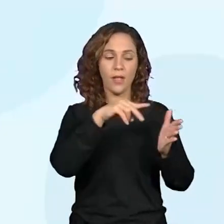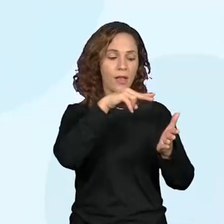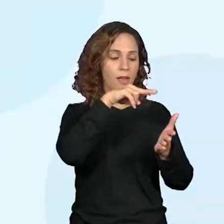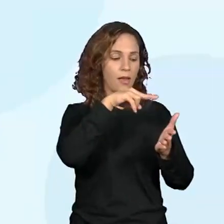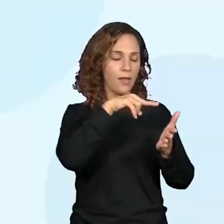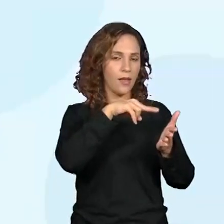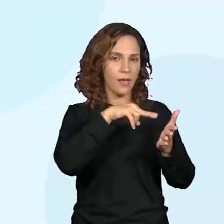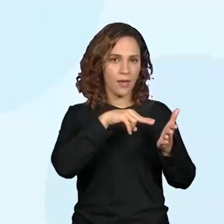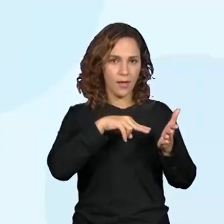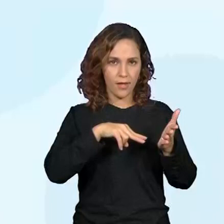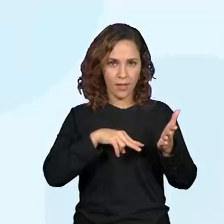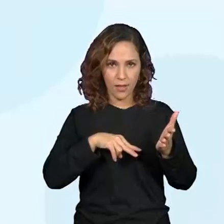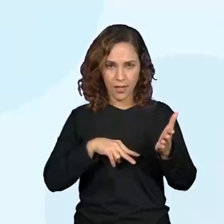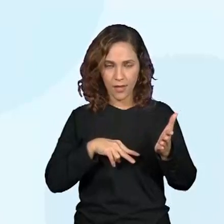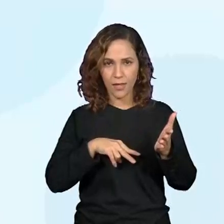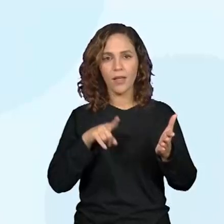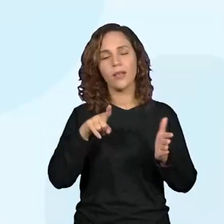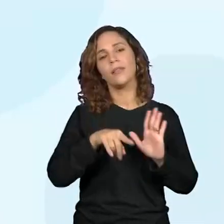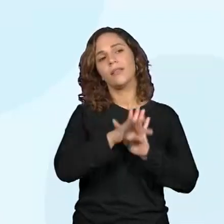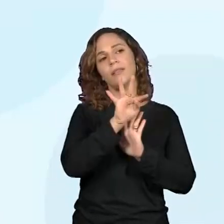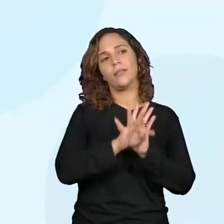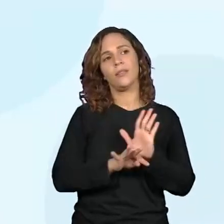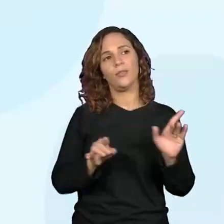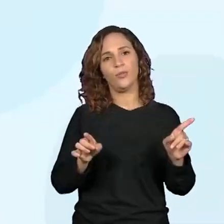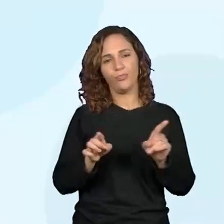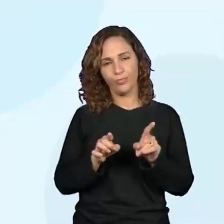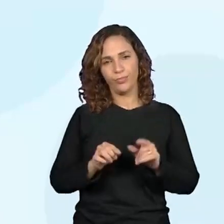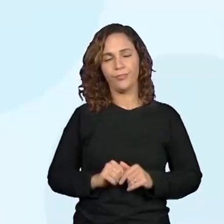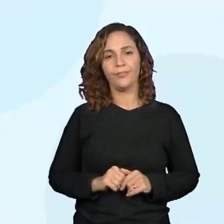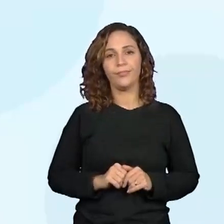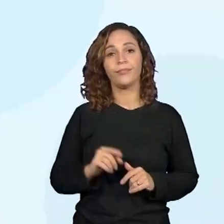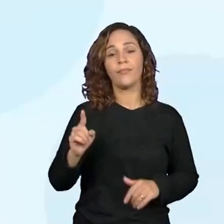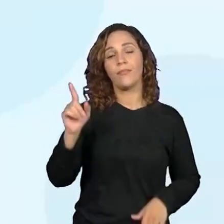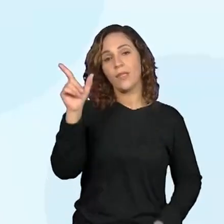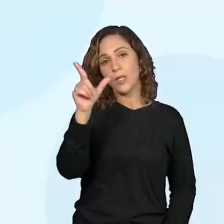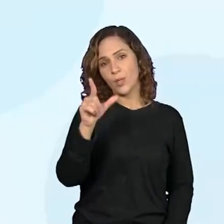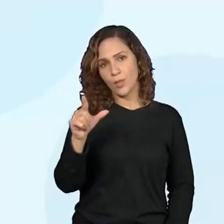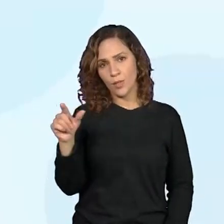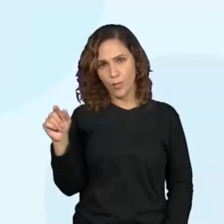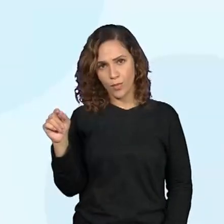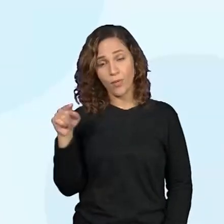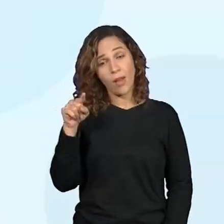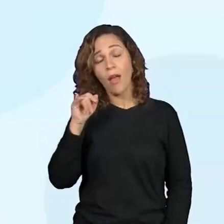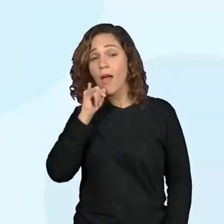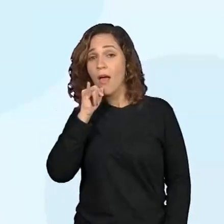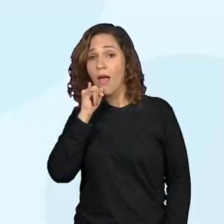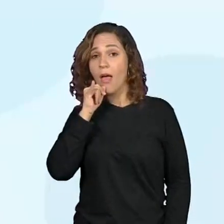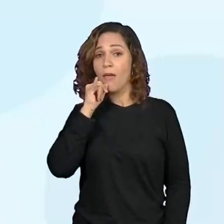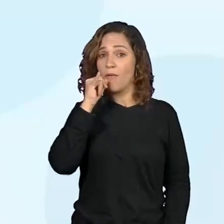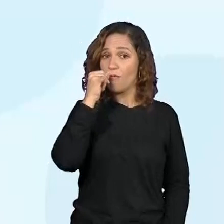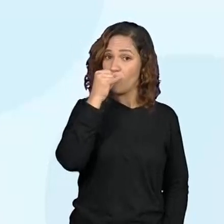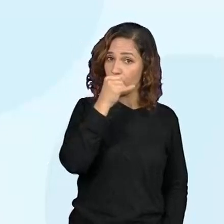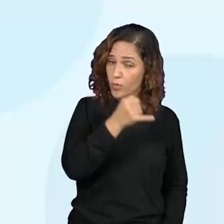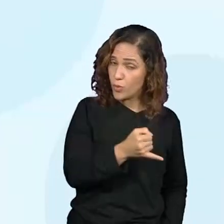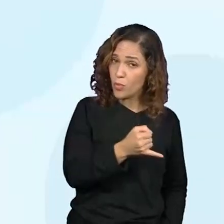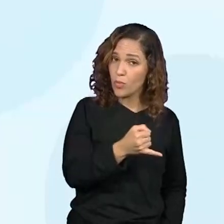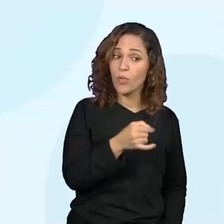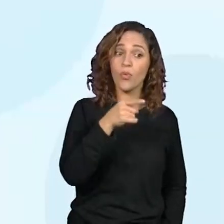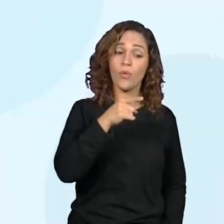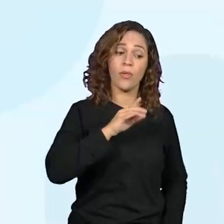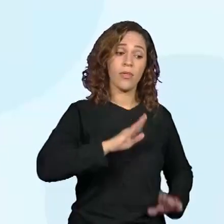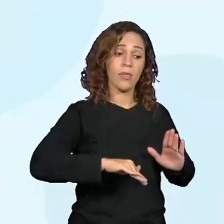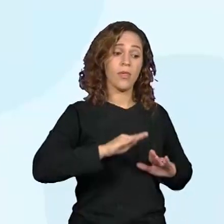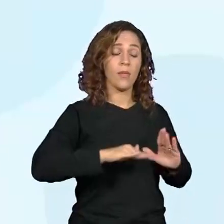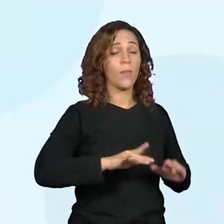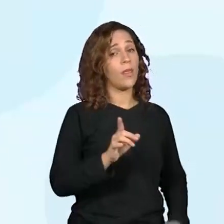a seguir o trecho do texto. A lua ainda avisou que ele não podia tocar